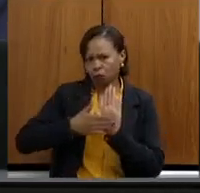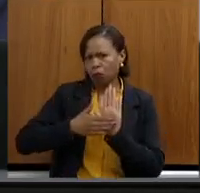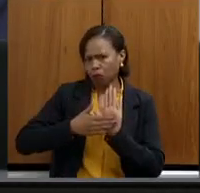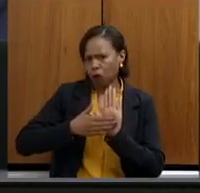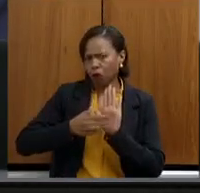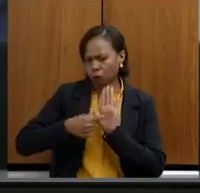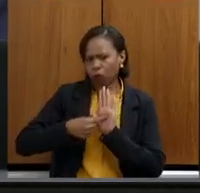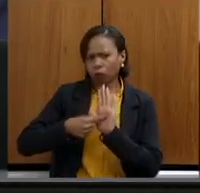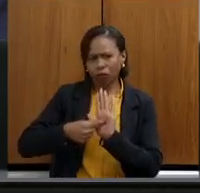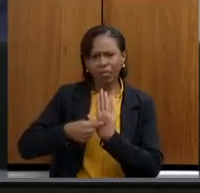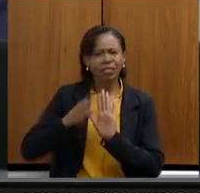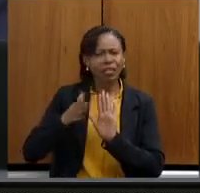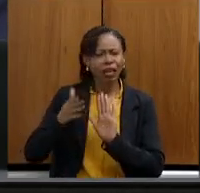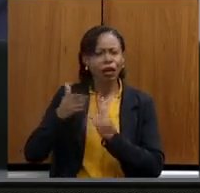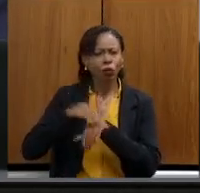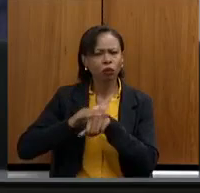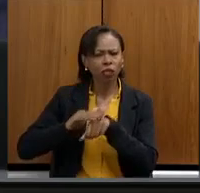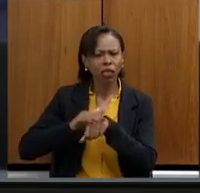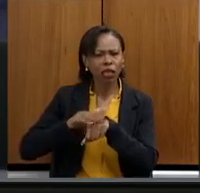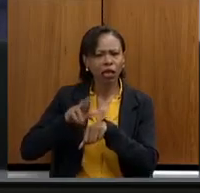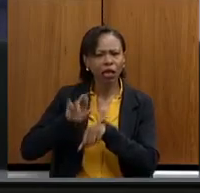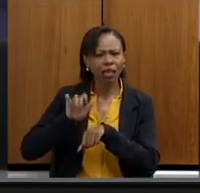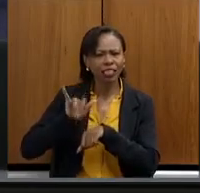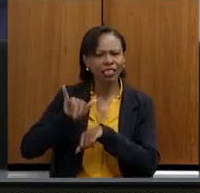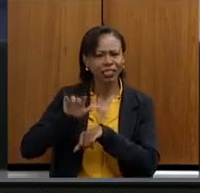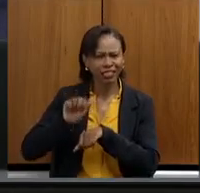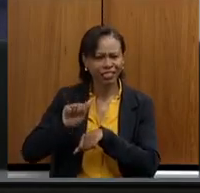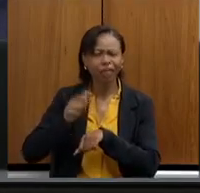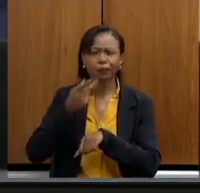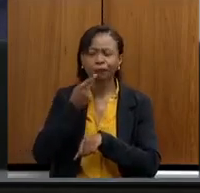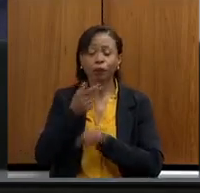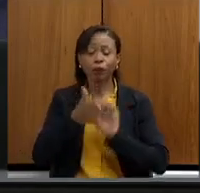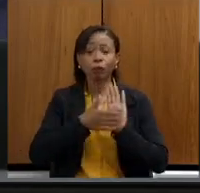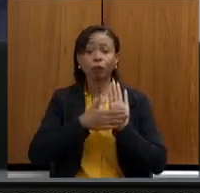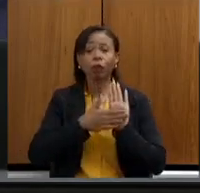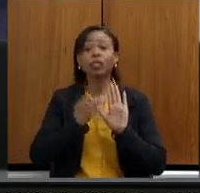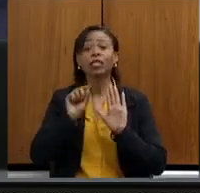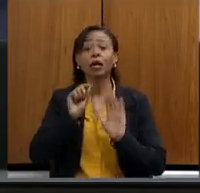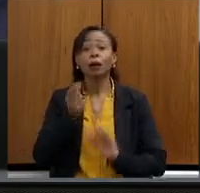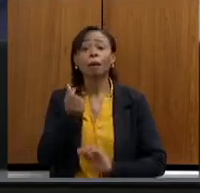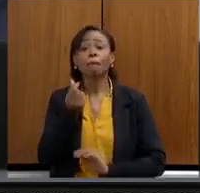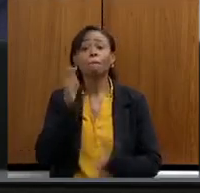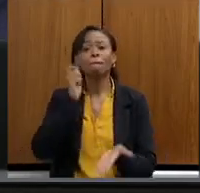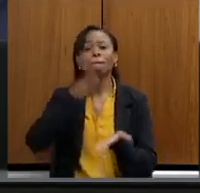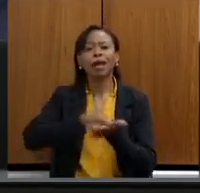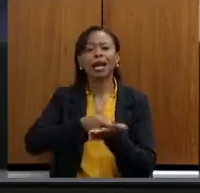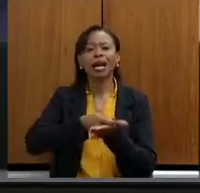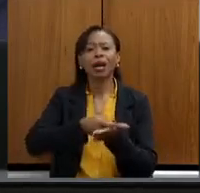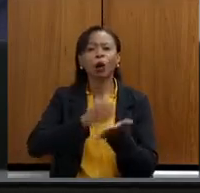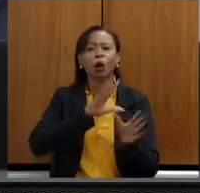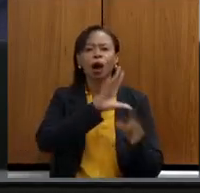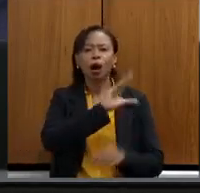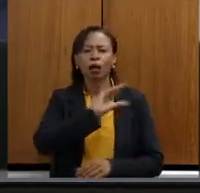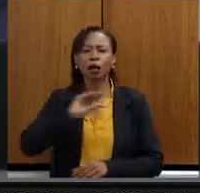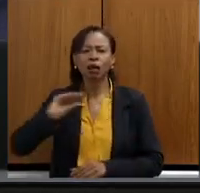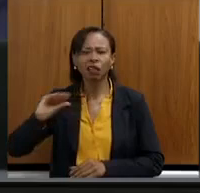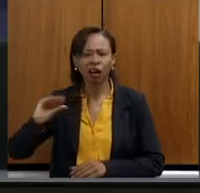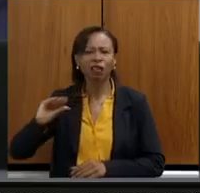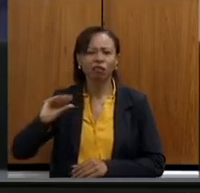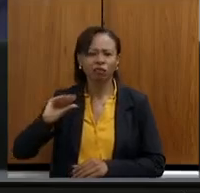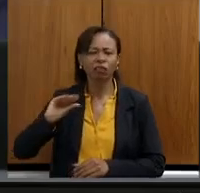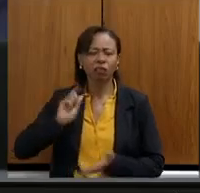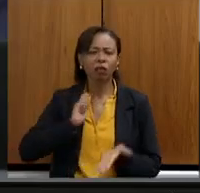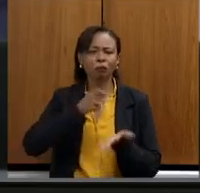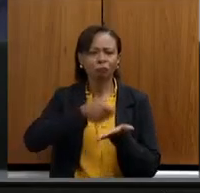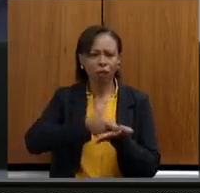eu já tinha falado isso com a Regina, eu deixei até uma proposta em relação ao pagamento dos retroativos que estão aí atrasados,